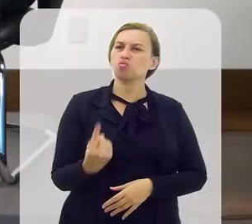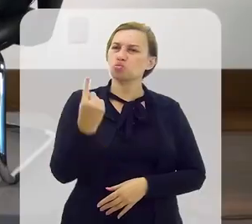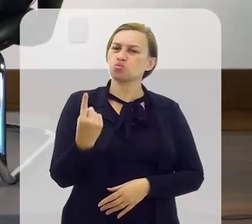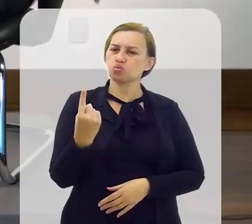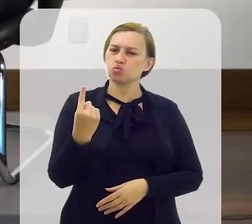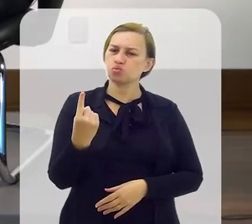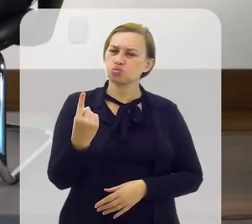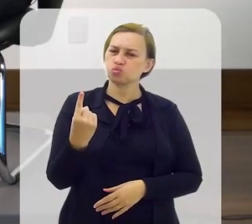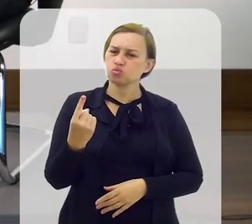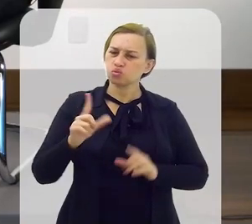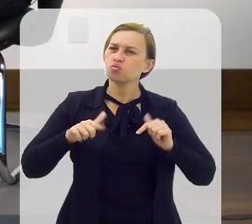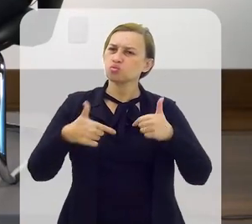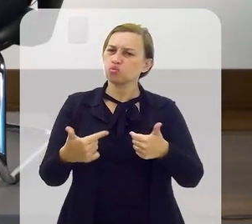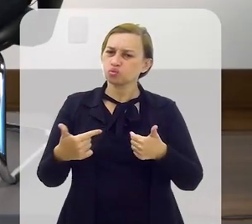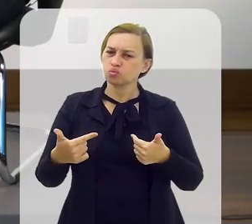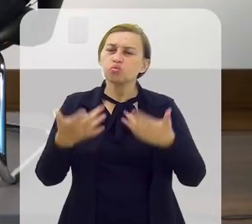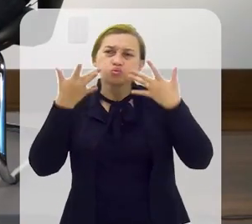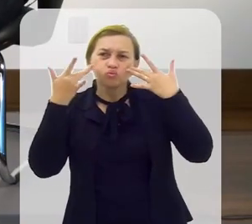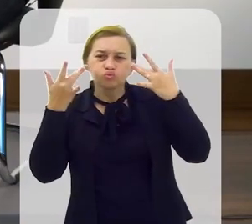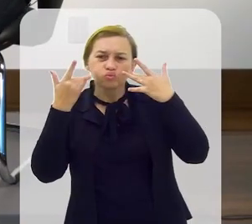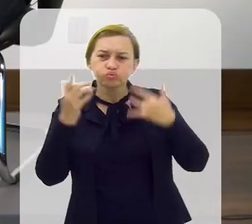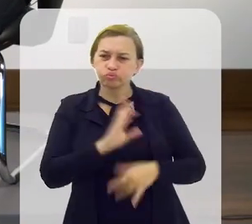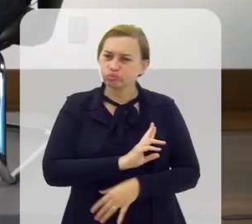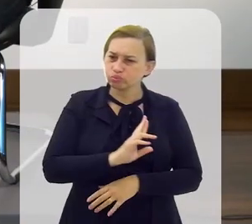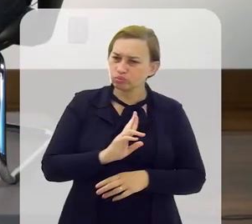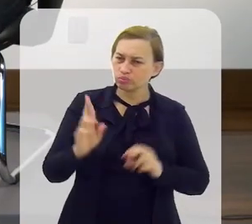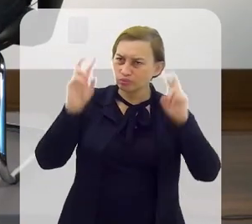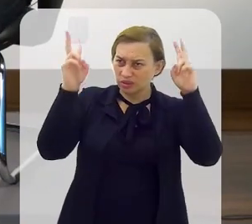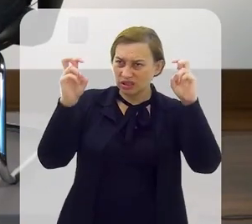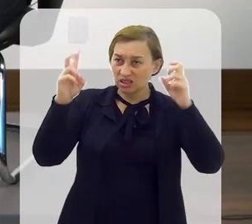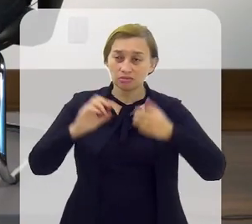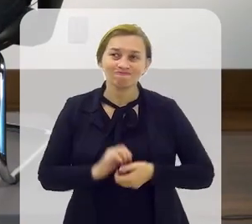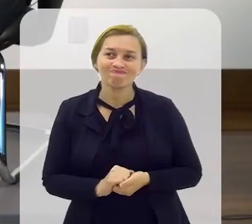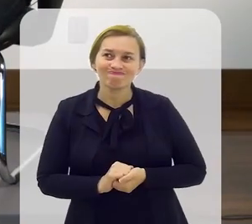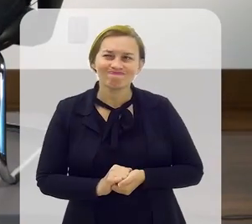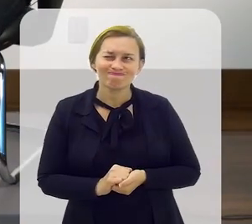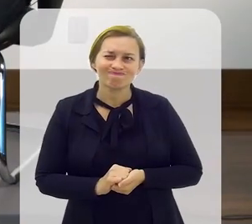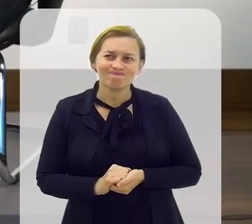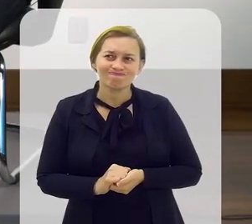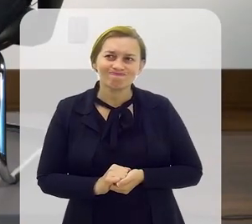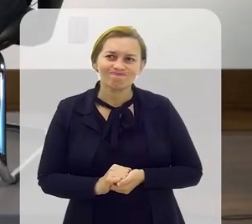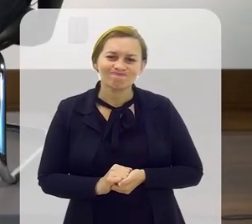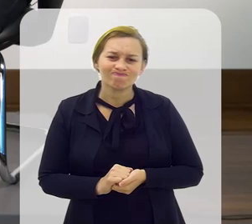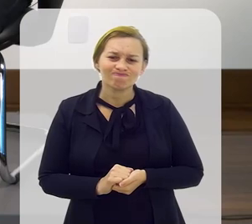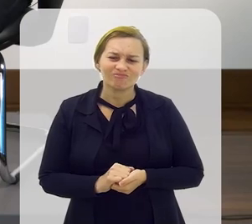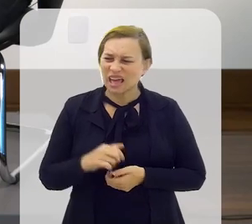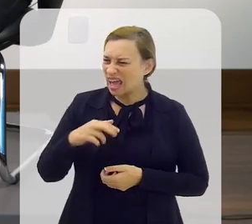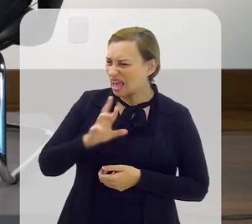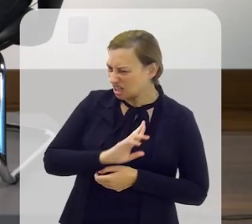em alguma peça com tema religioso? Religioso? É